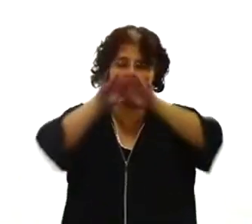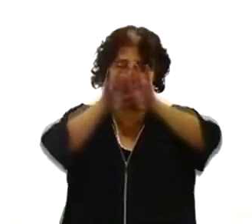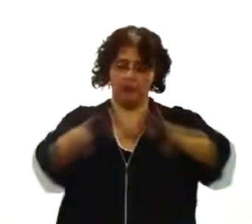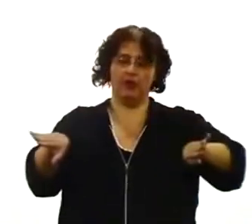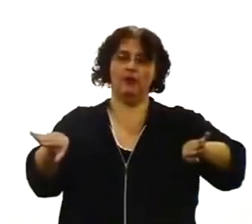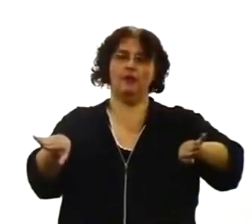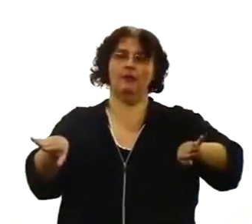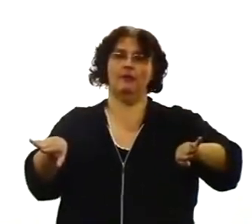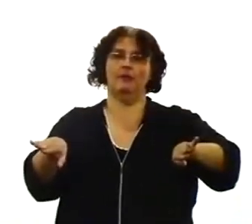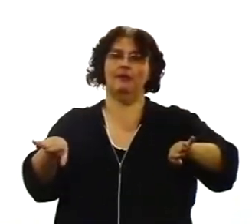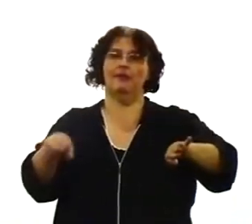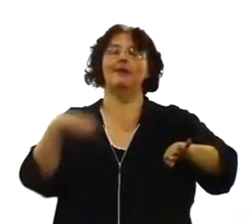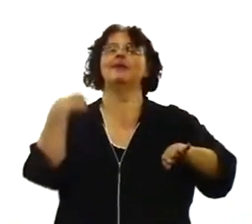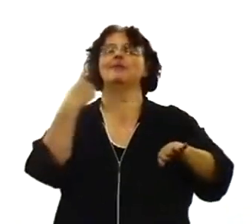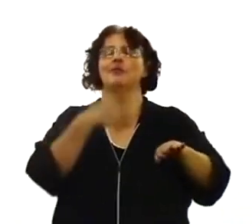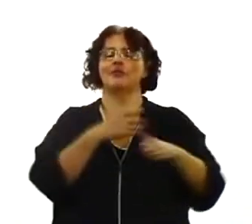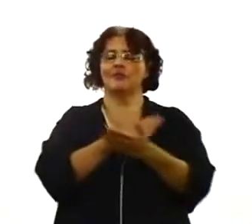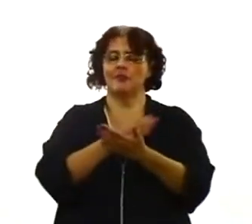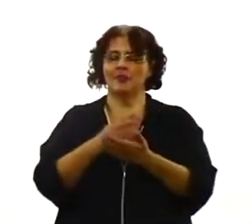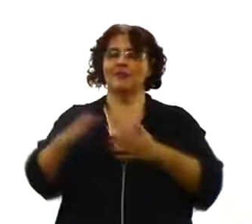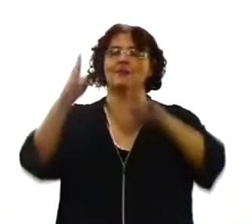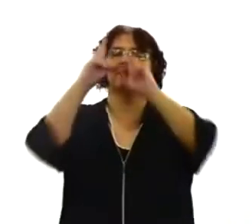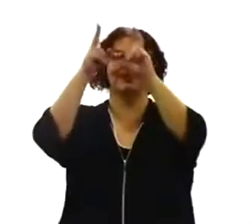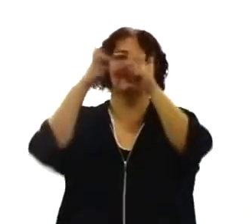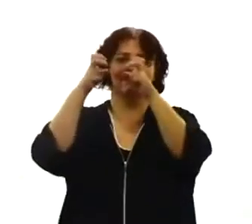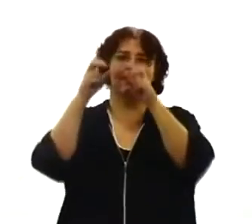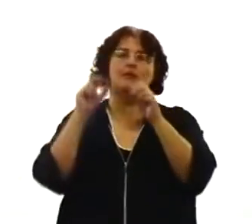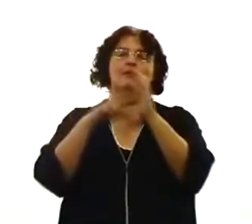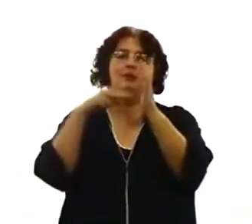a perceber o que é vida. Até então ninguém sabia o que era vida.